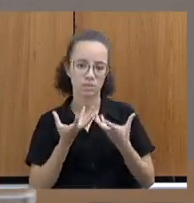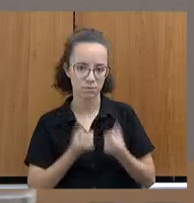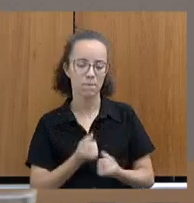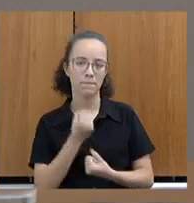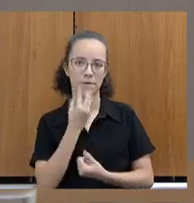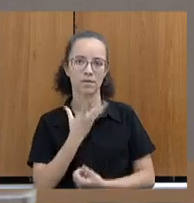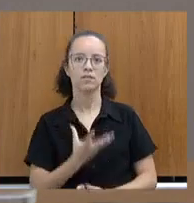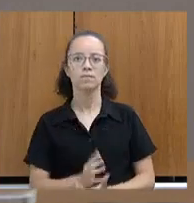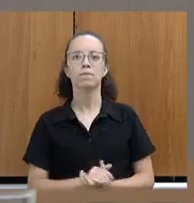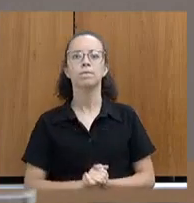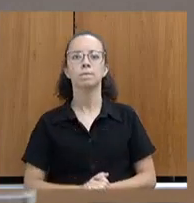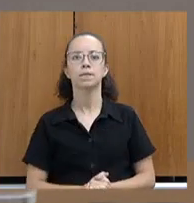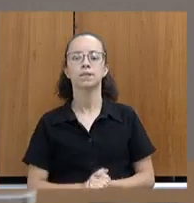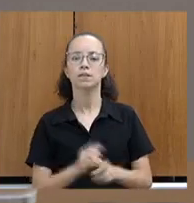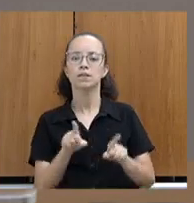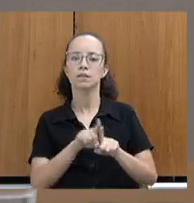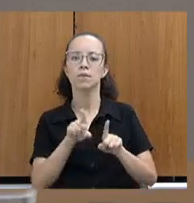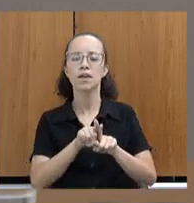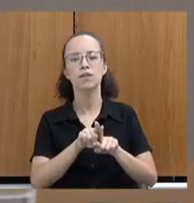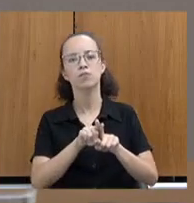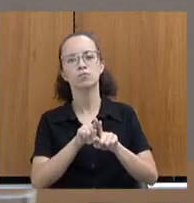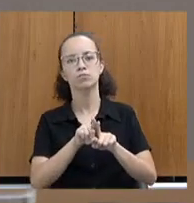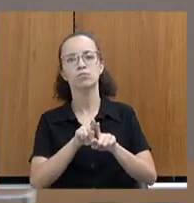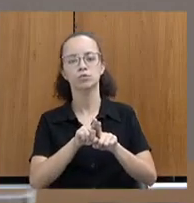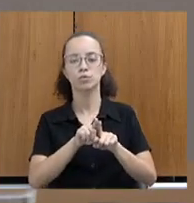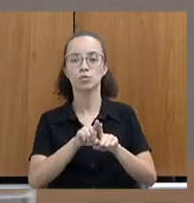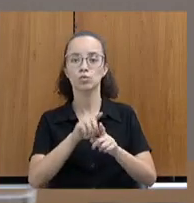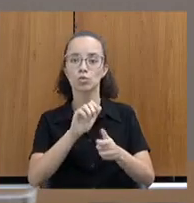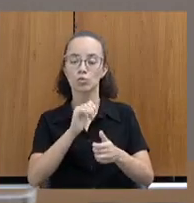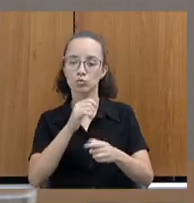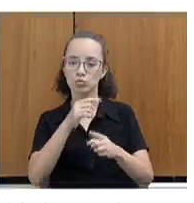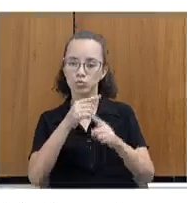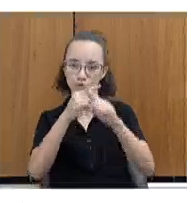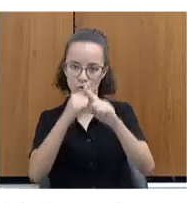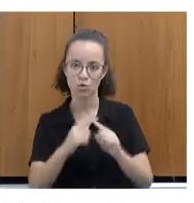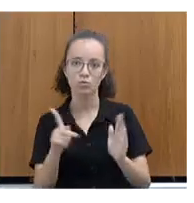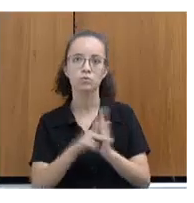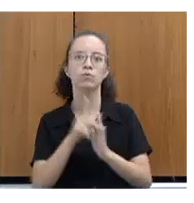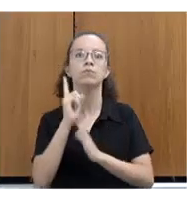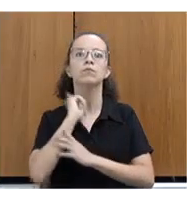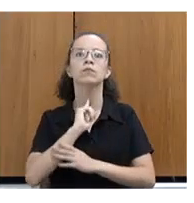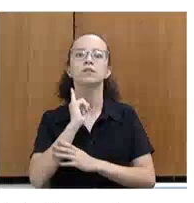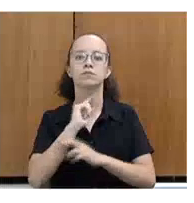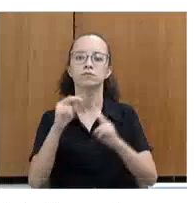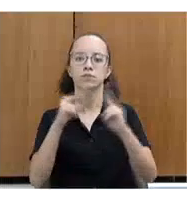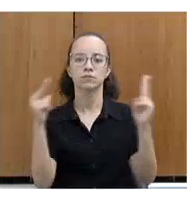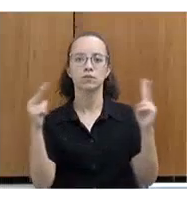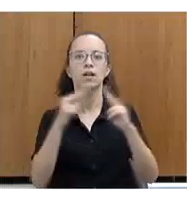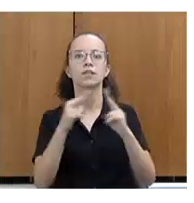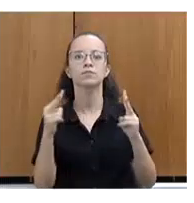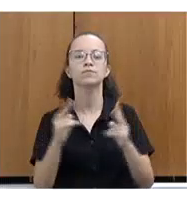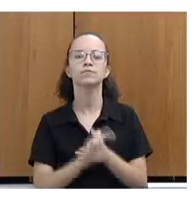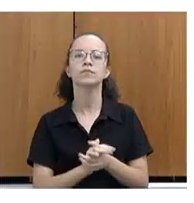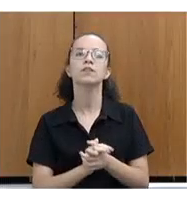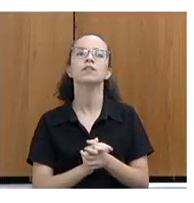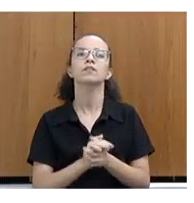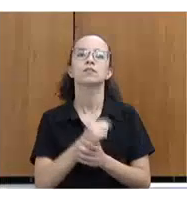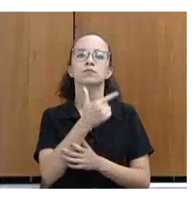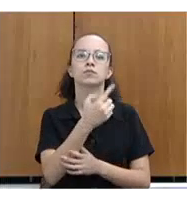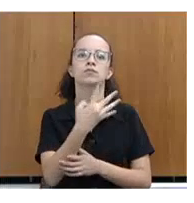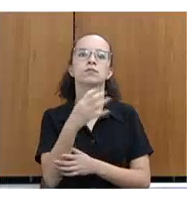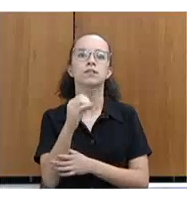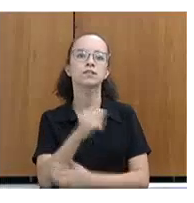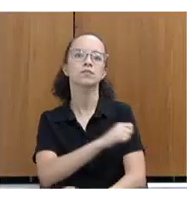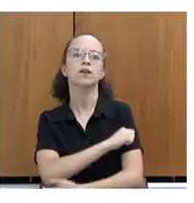EGENG aconteceu em novembro, que é o Jogos Estaduais de Minas Gerais Virtuais. Nós tivemos 234